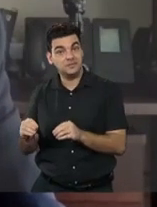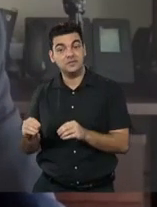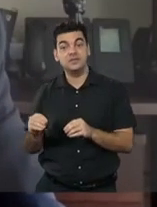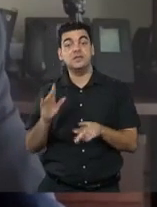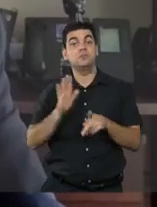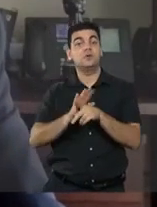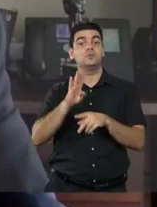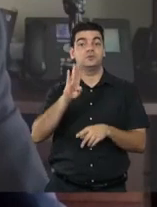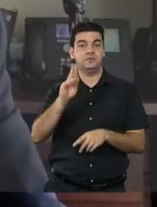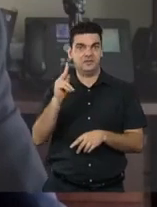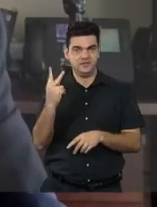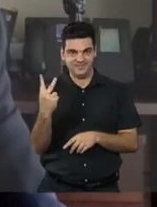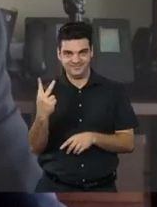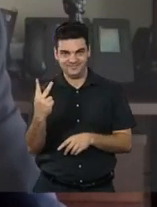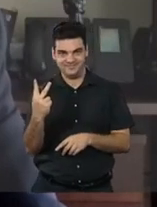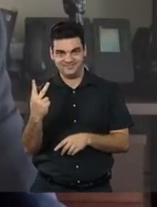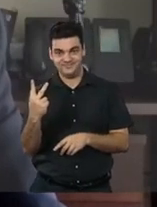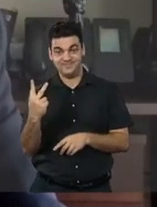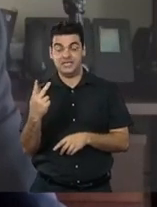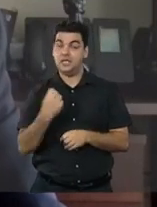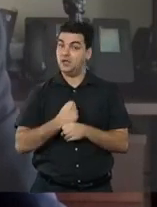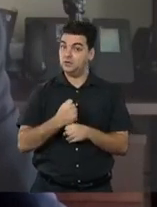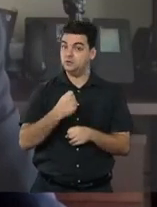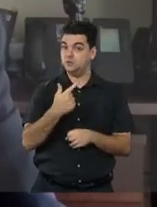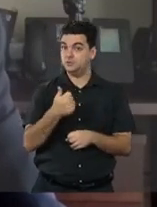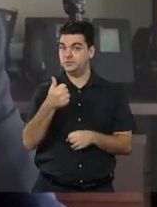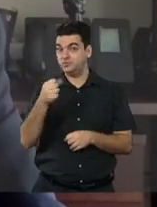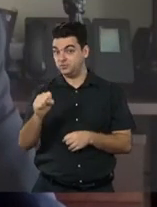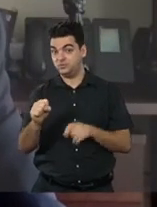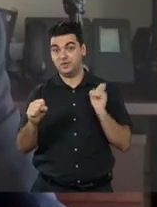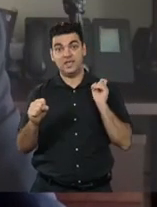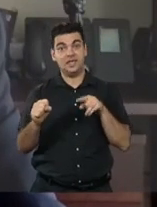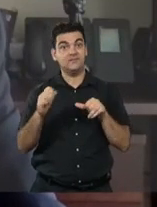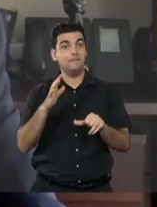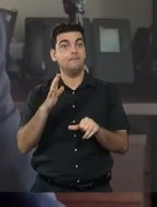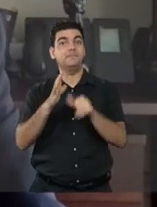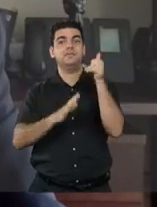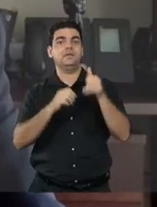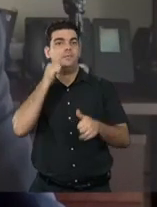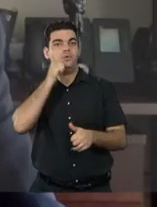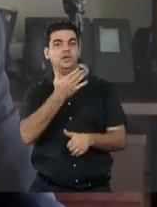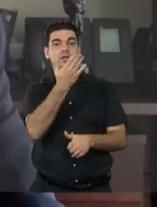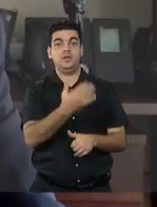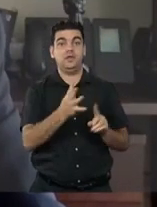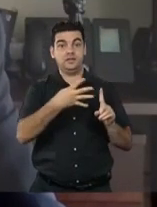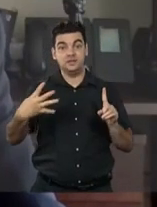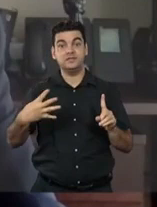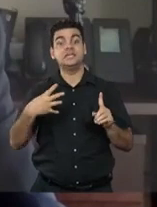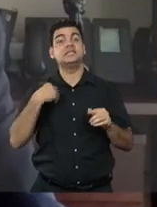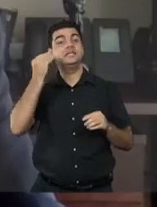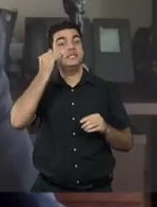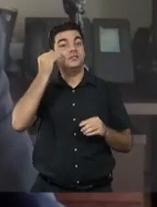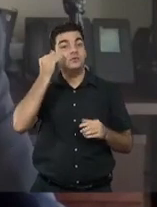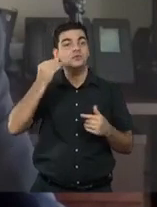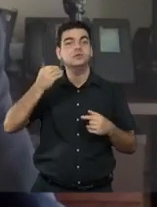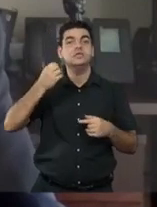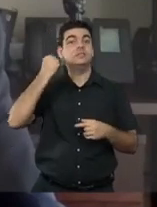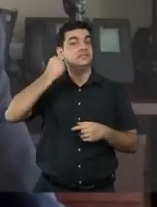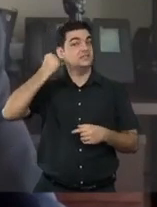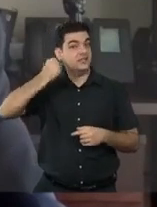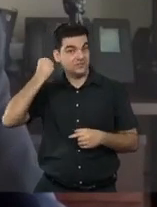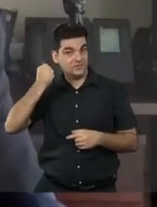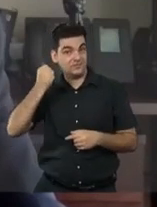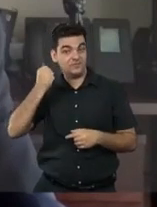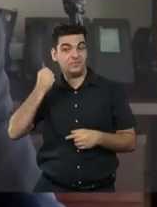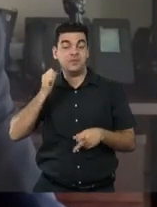de Belo Horizonte. Em 2018, tornou-se a primeira mulher trans a concorrer ao cargo de senadora